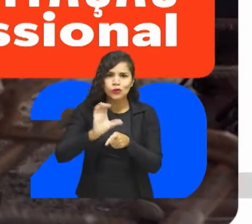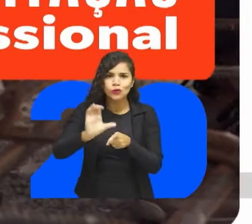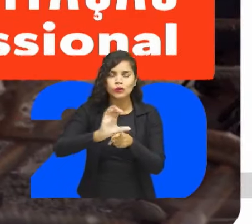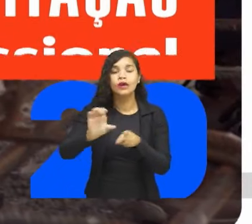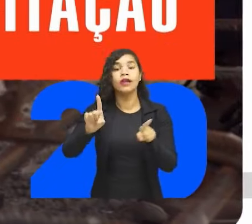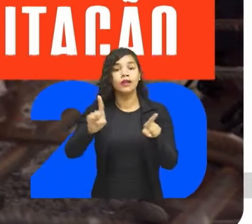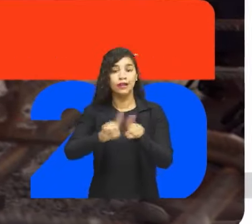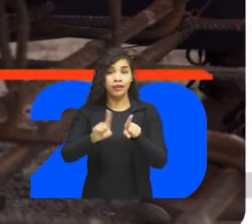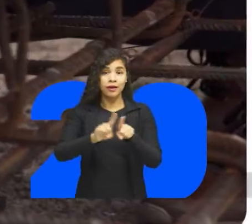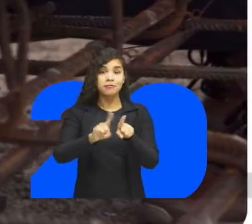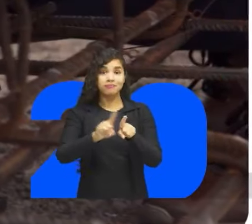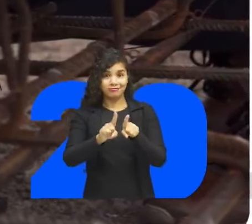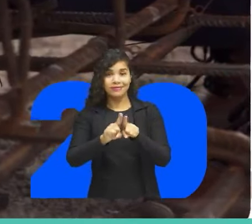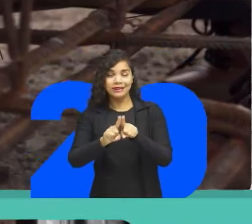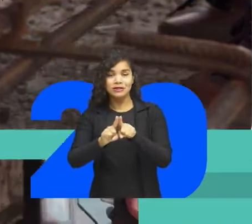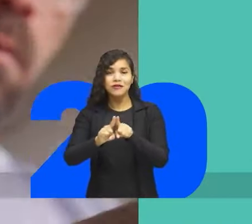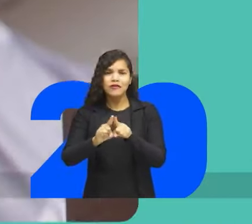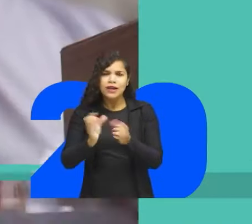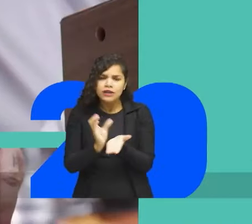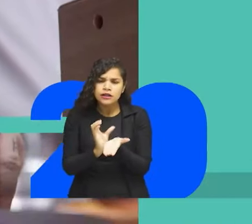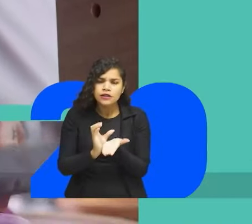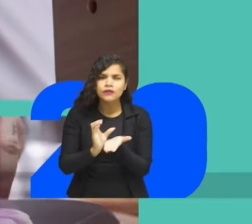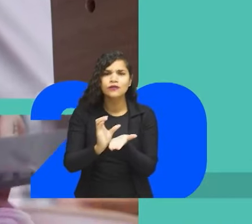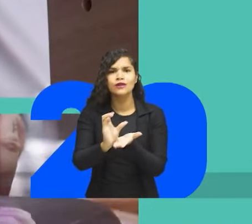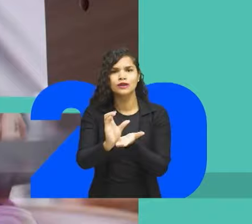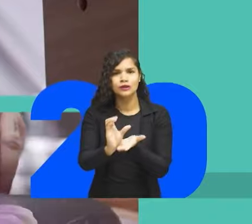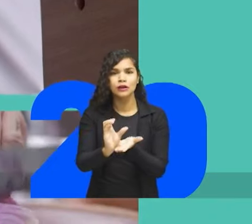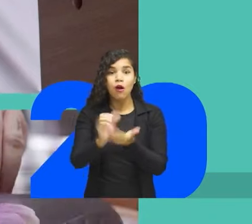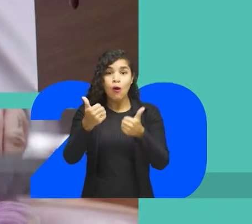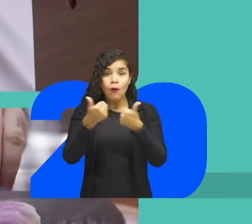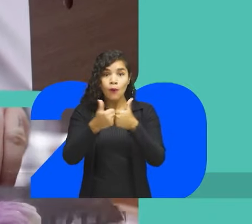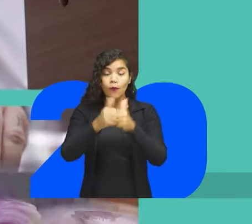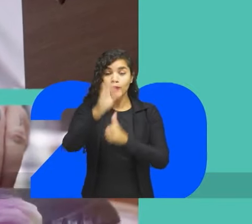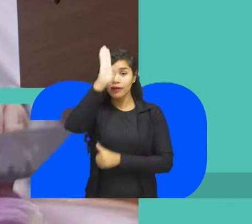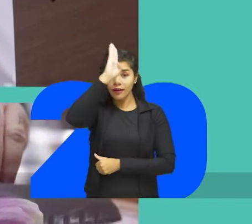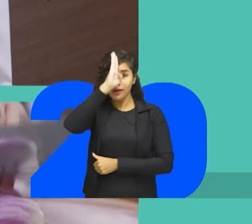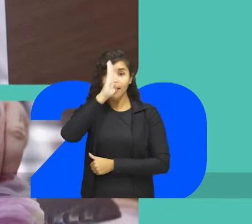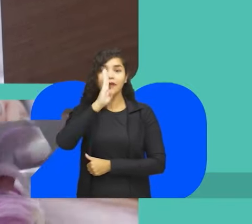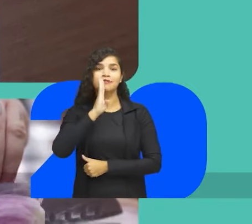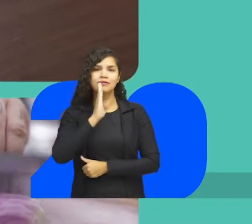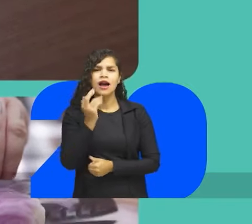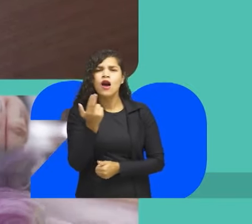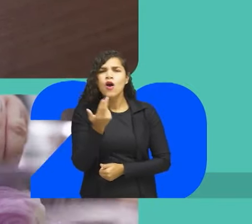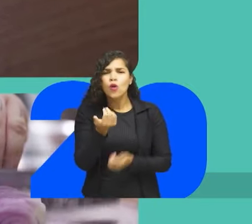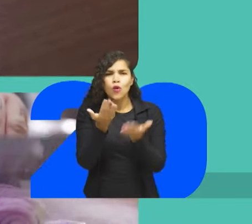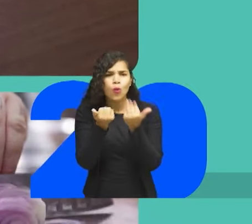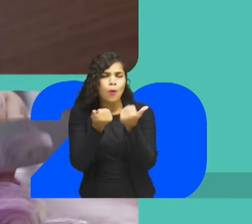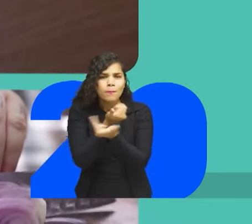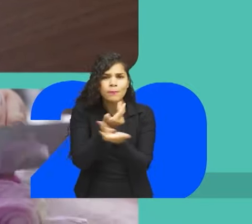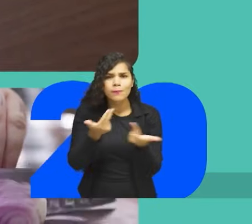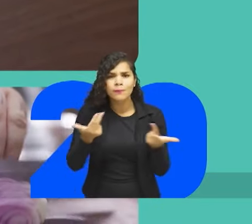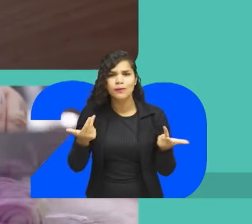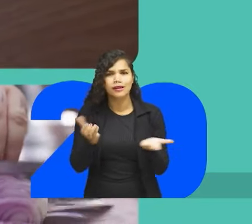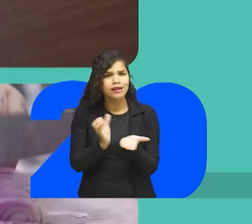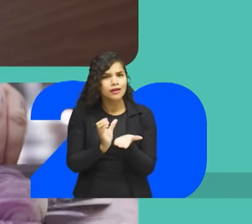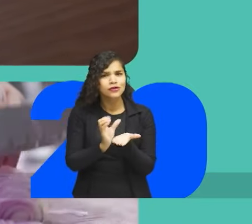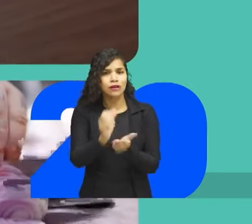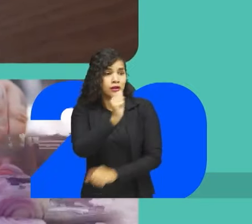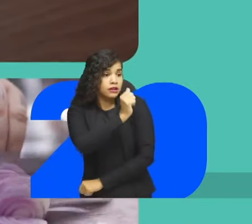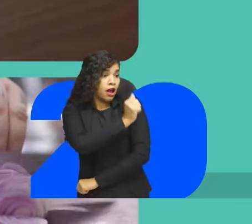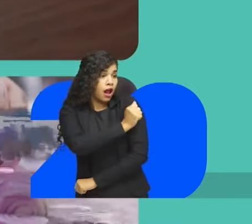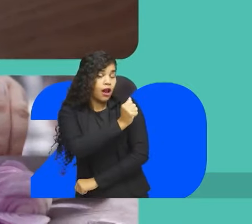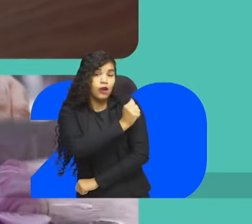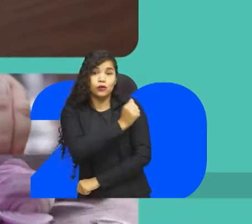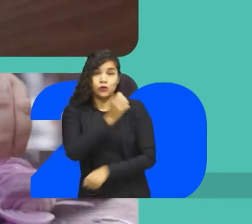construção civil Além disso, vai oferecer uma bolsa temporária Para garantir passagem gratuita Alimentação e ajuda de